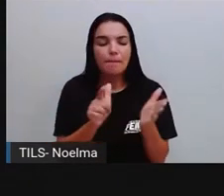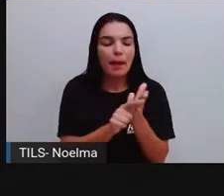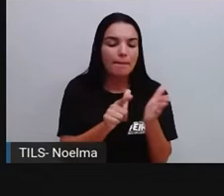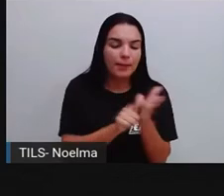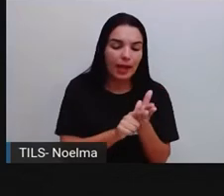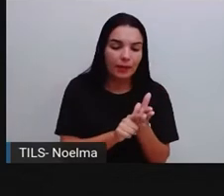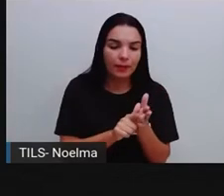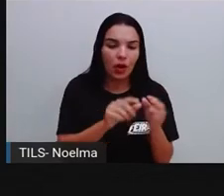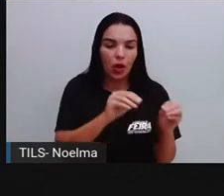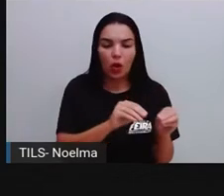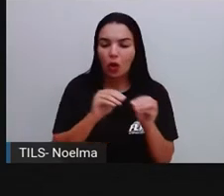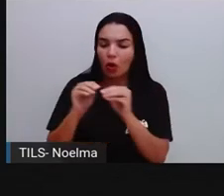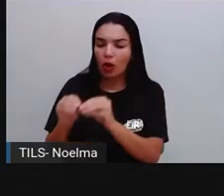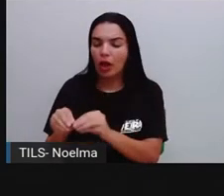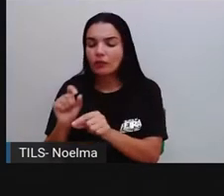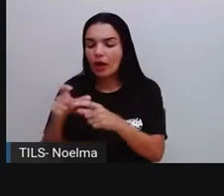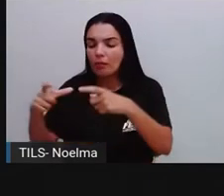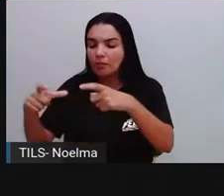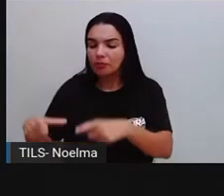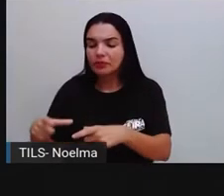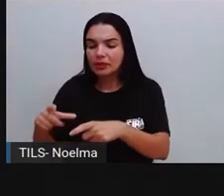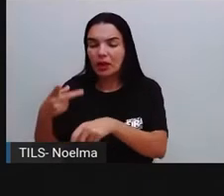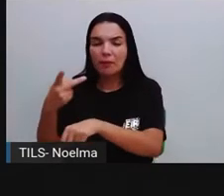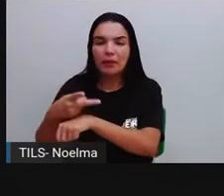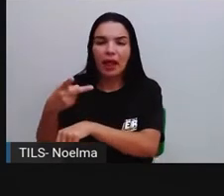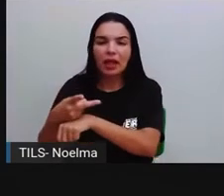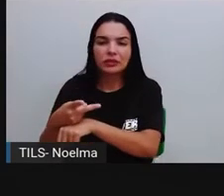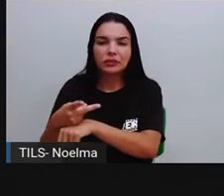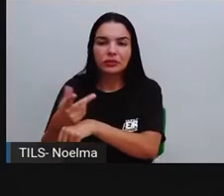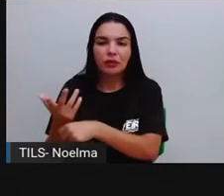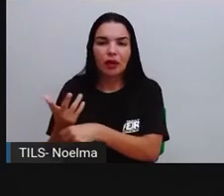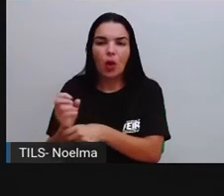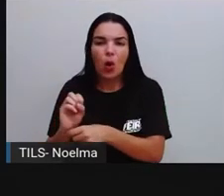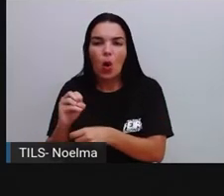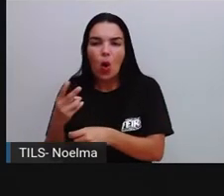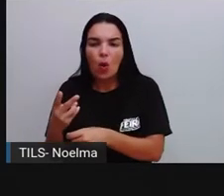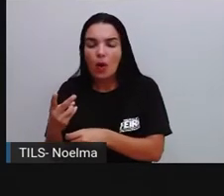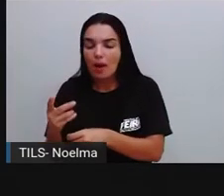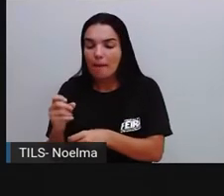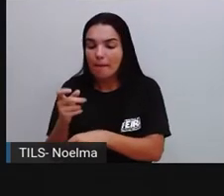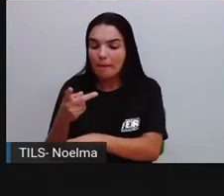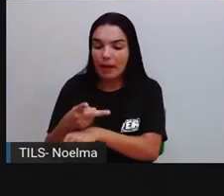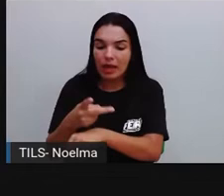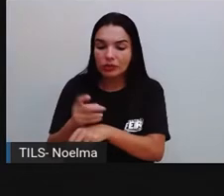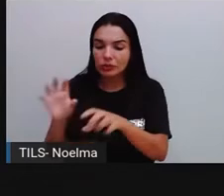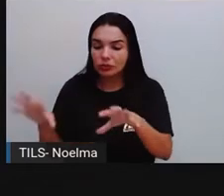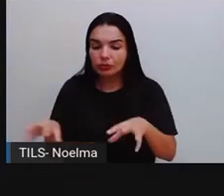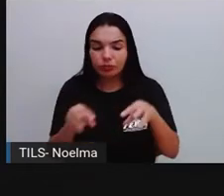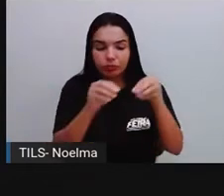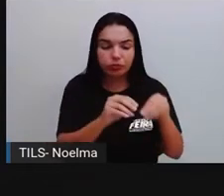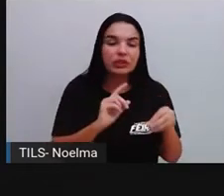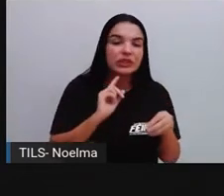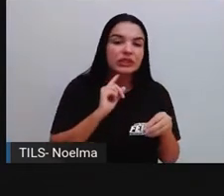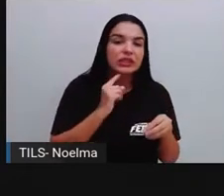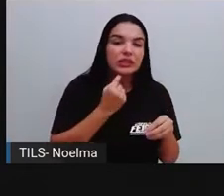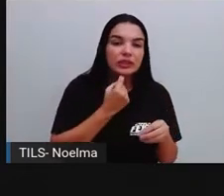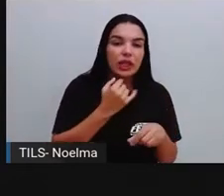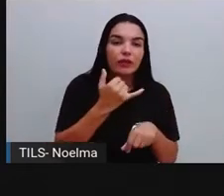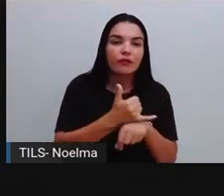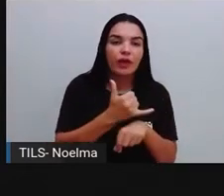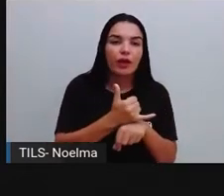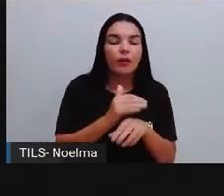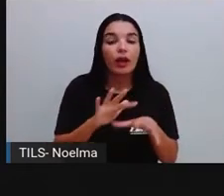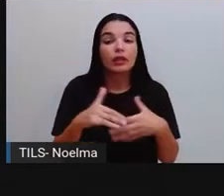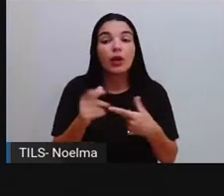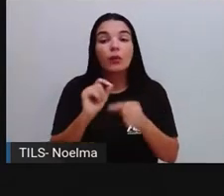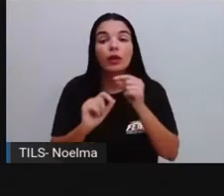na lixeira de plástico, plástico na lixeira de metal. E aí, essa instituição que eu estudava começou a fazer